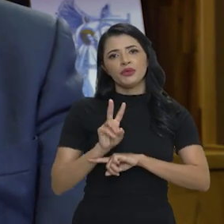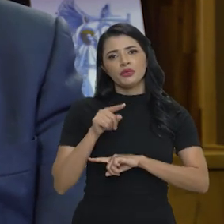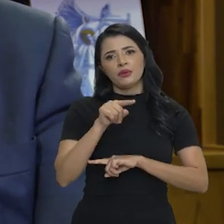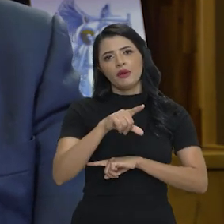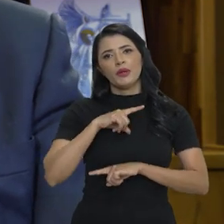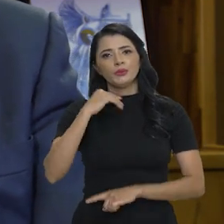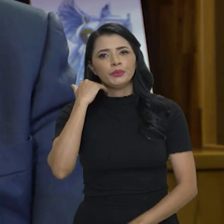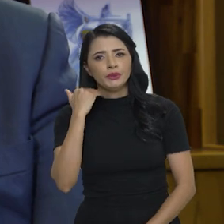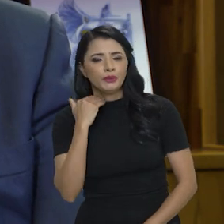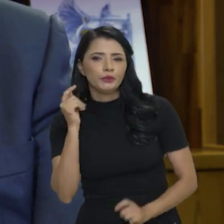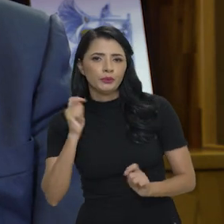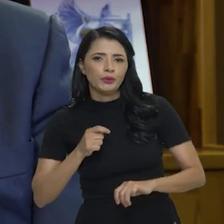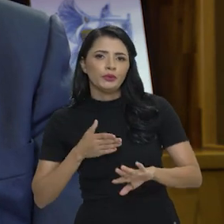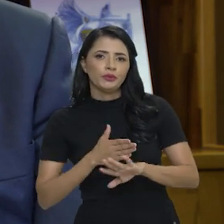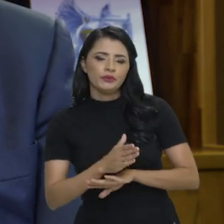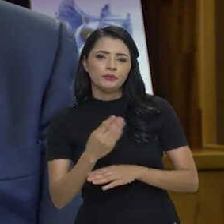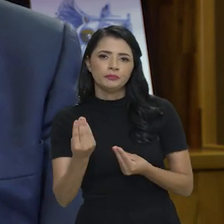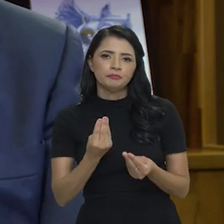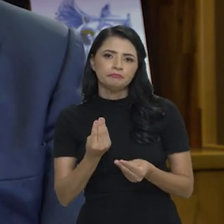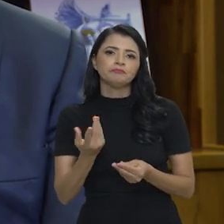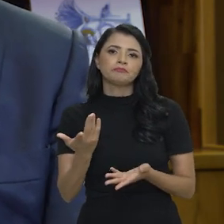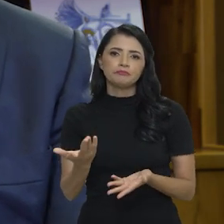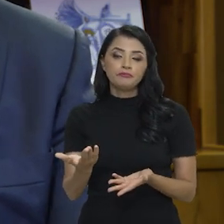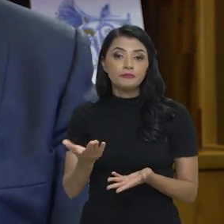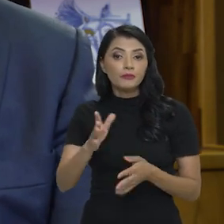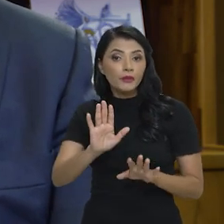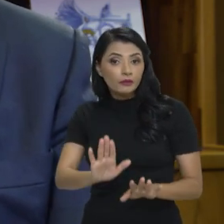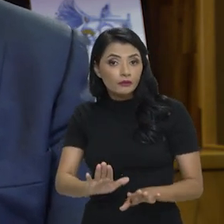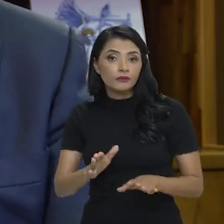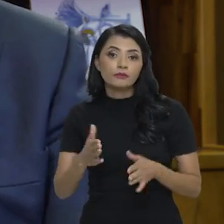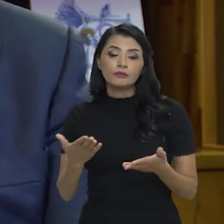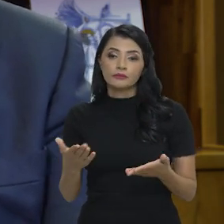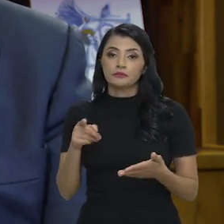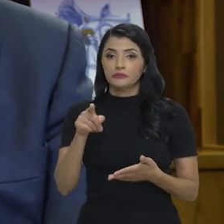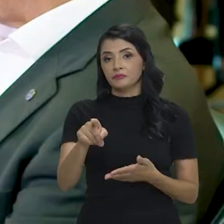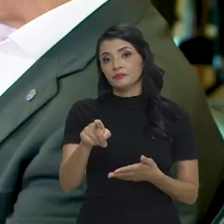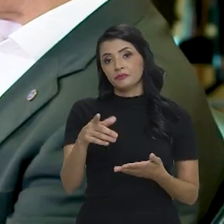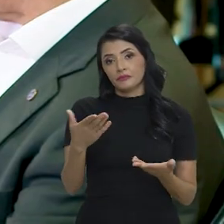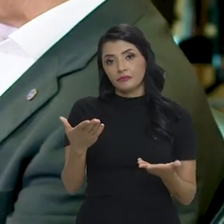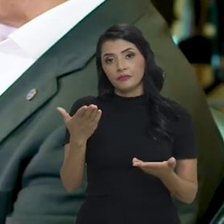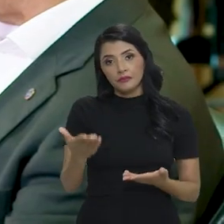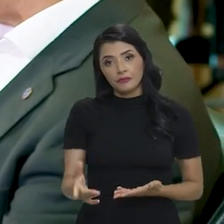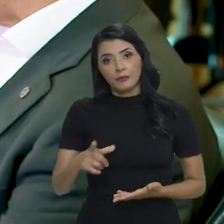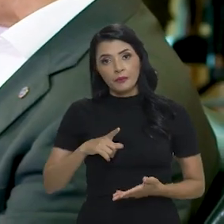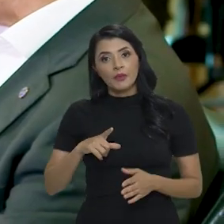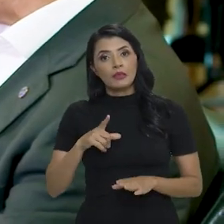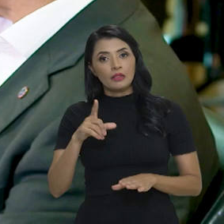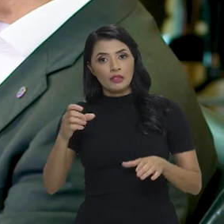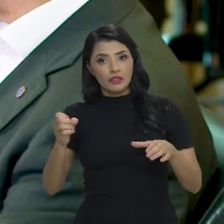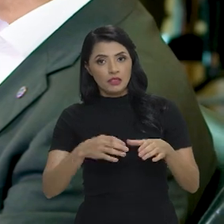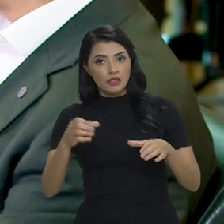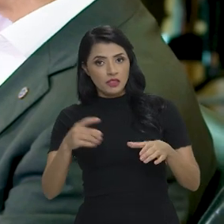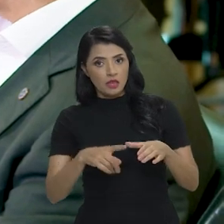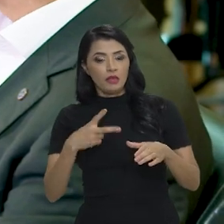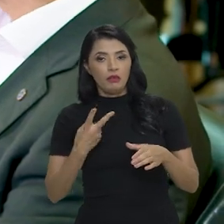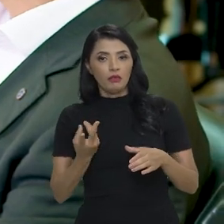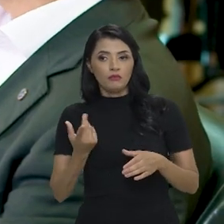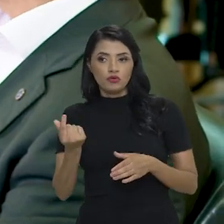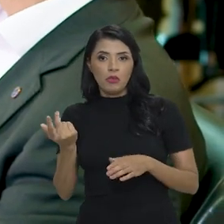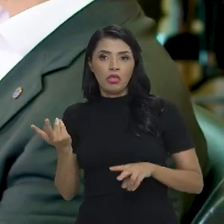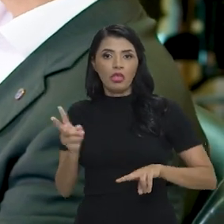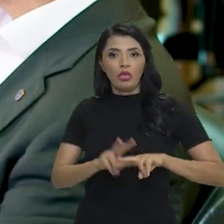empréstimo junto às instituições financeiras consignado, portanto, você tem lá o seu fundo